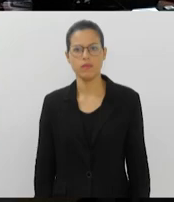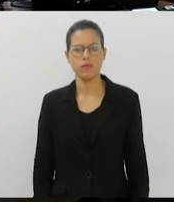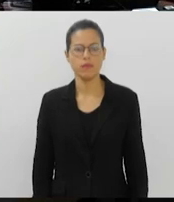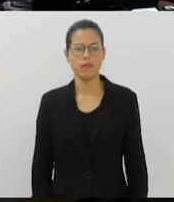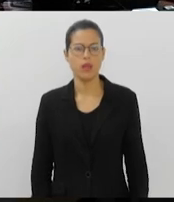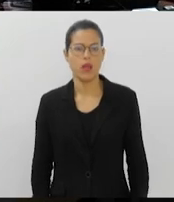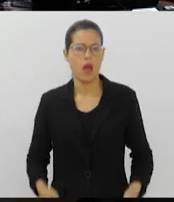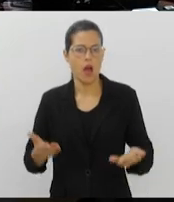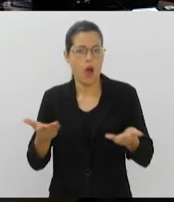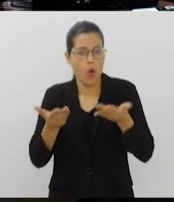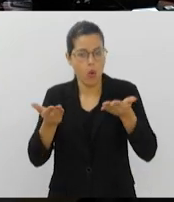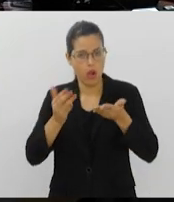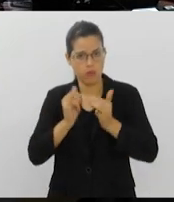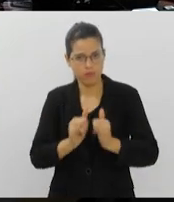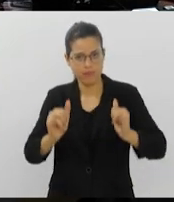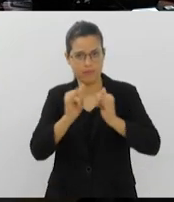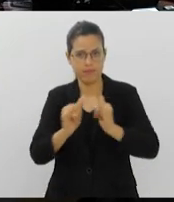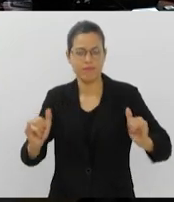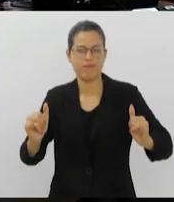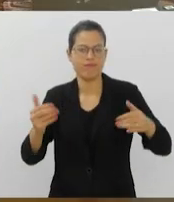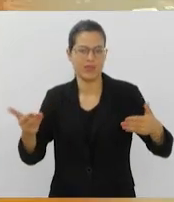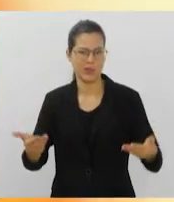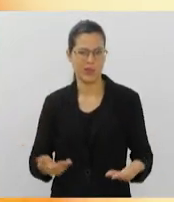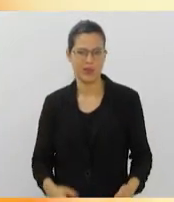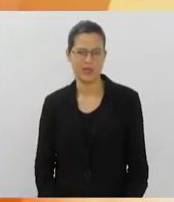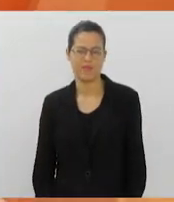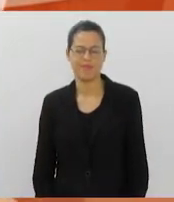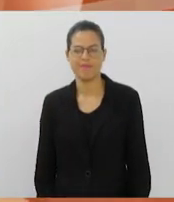Vamos ao nosso giro de notícias de hoje.